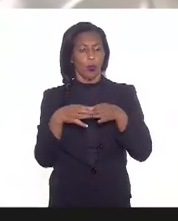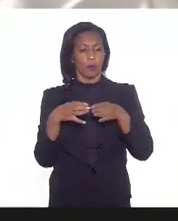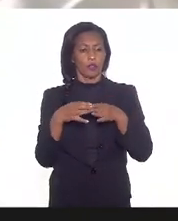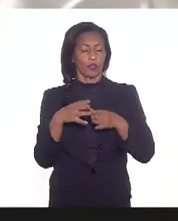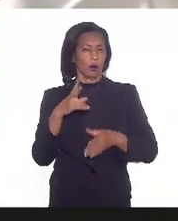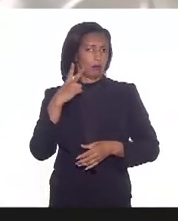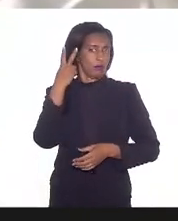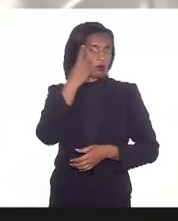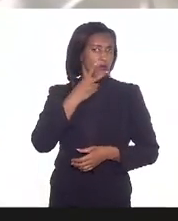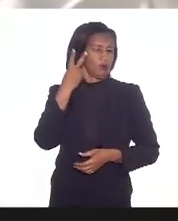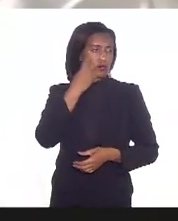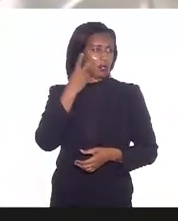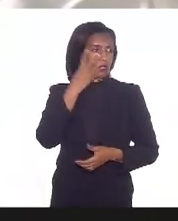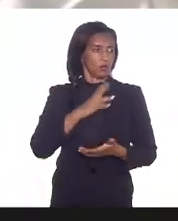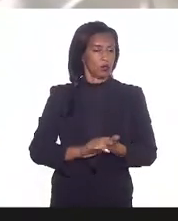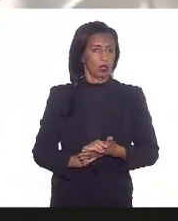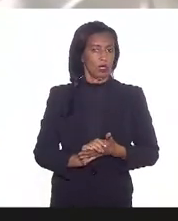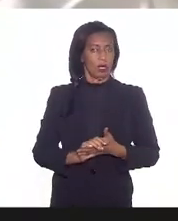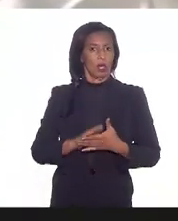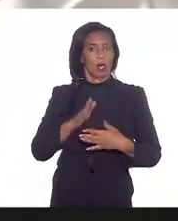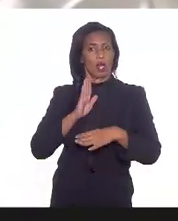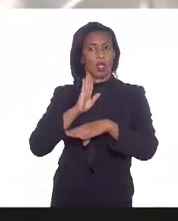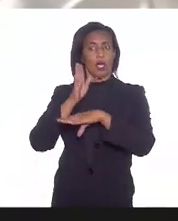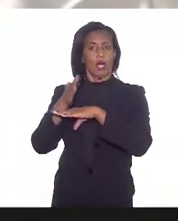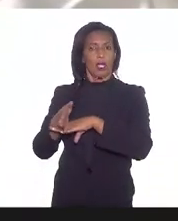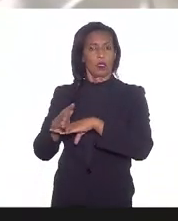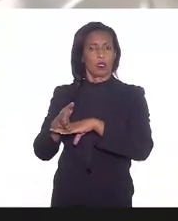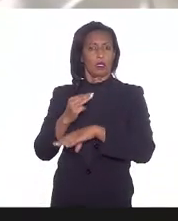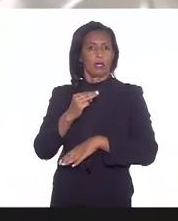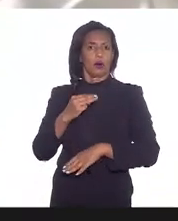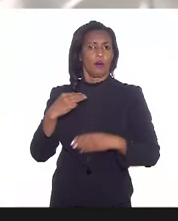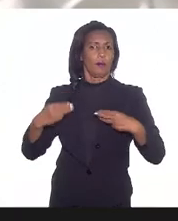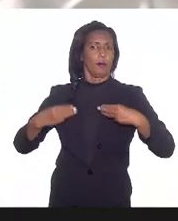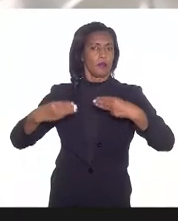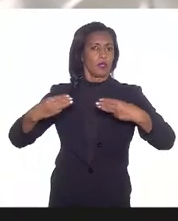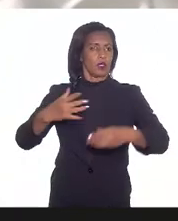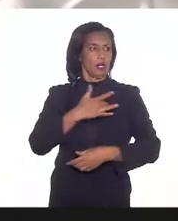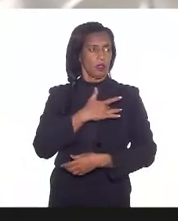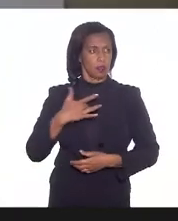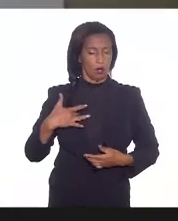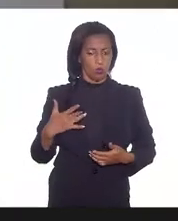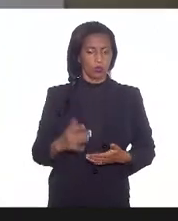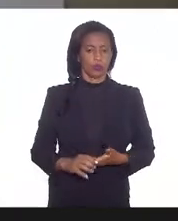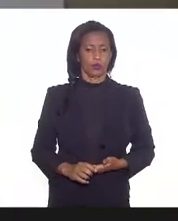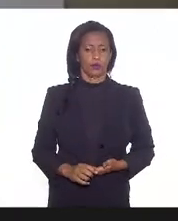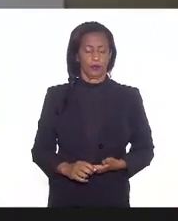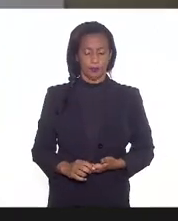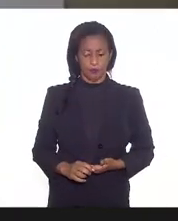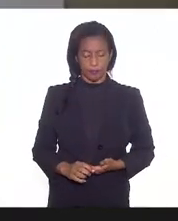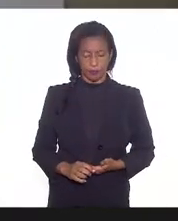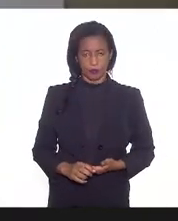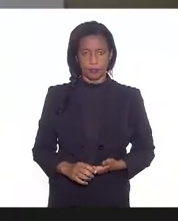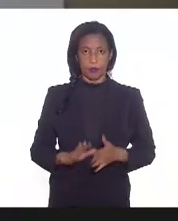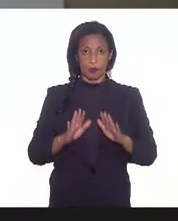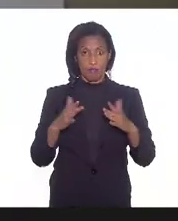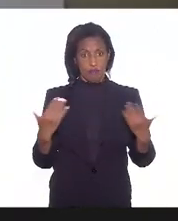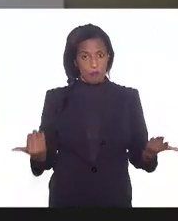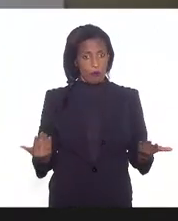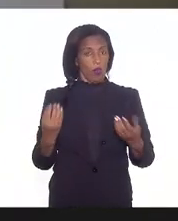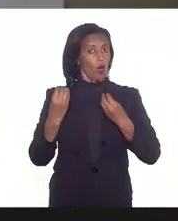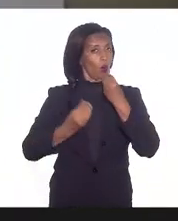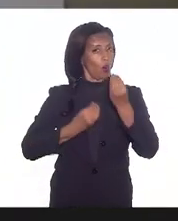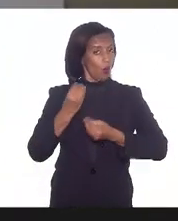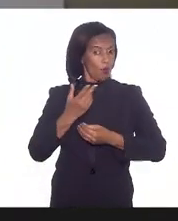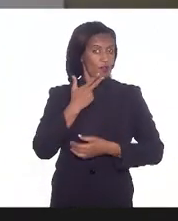Deputados acione o Ministério da Saúde É como eu falei né deputada diante